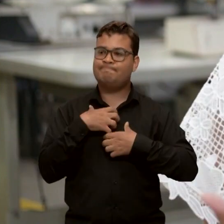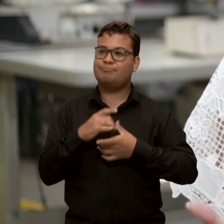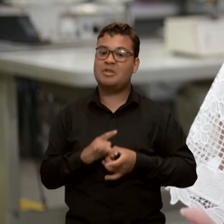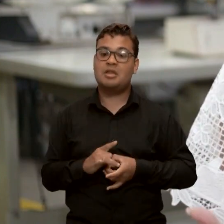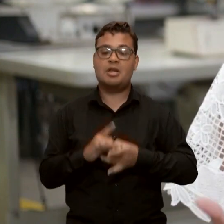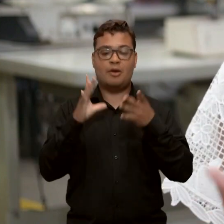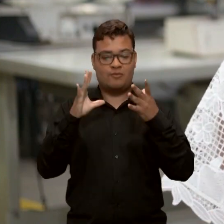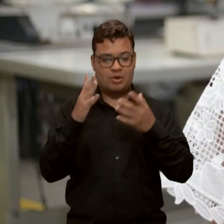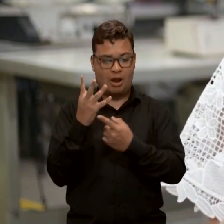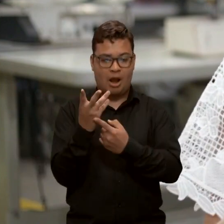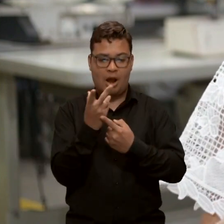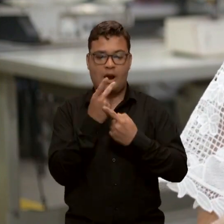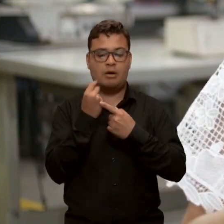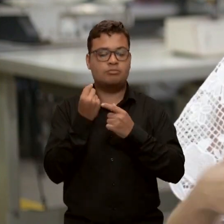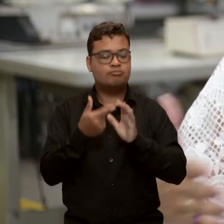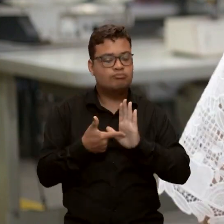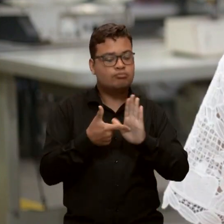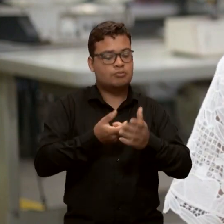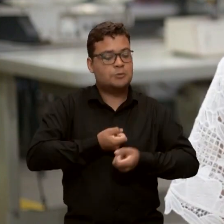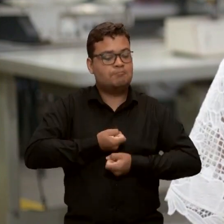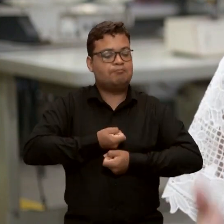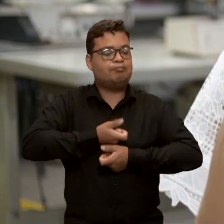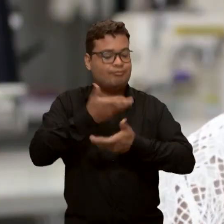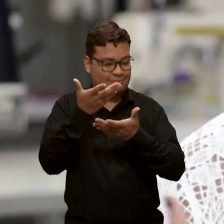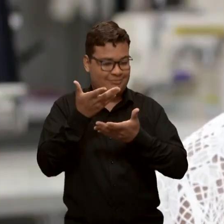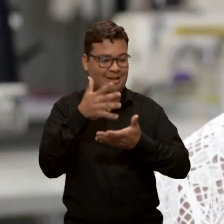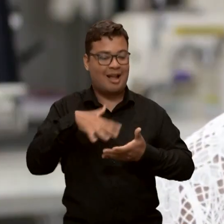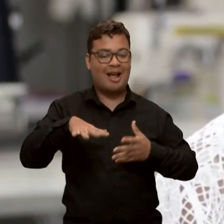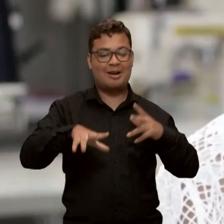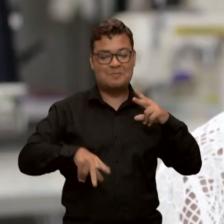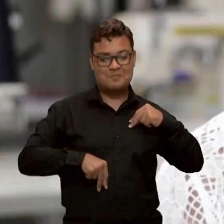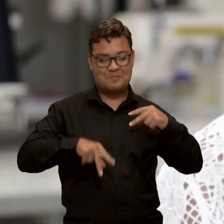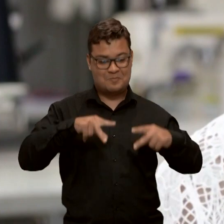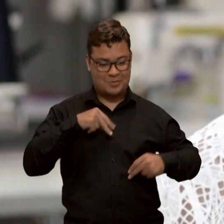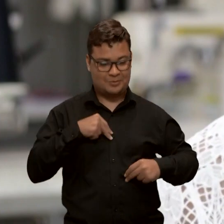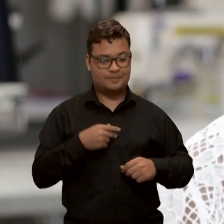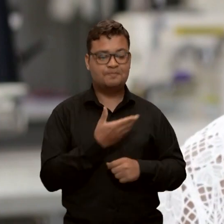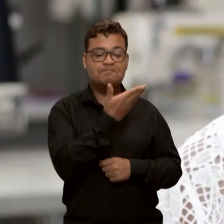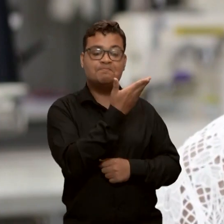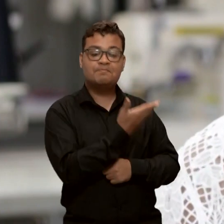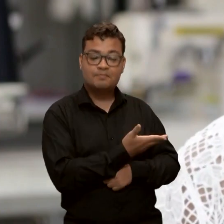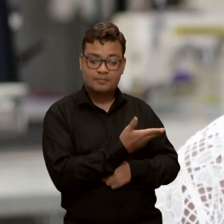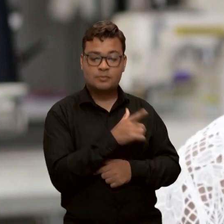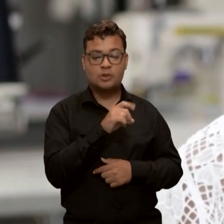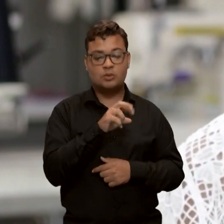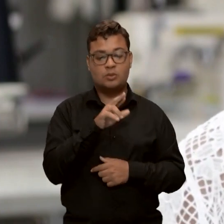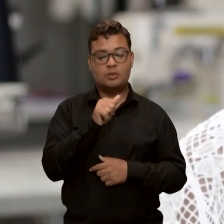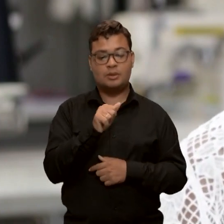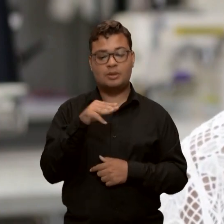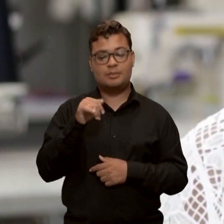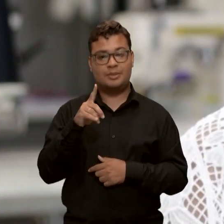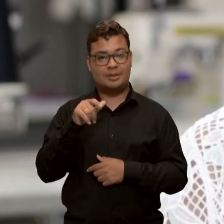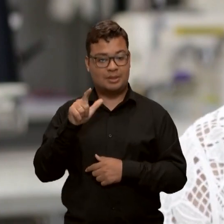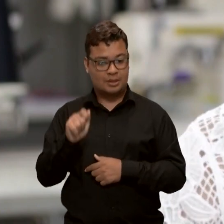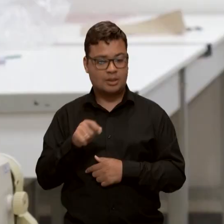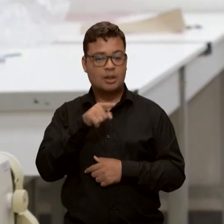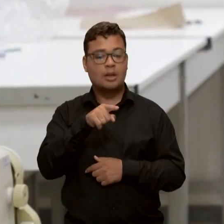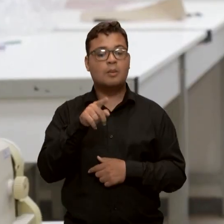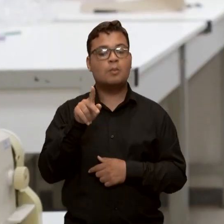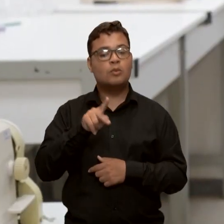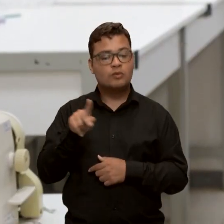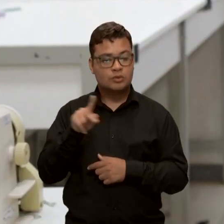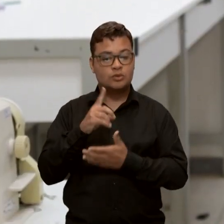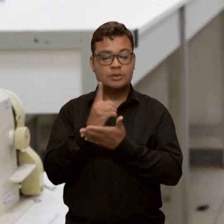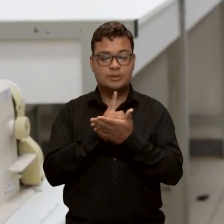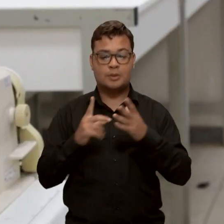potencial artístico, no caso da criação de moda. Essa foi Lorena Bidala, professora de design de moda da FAV, que